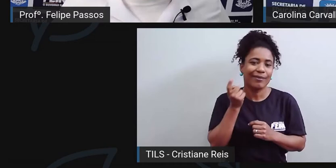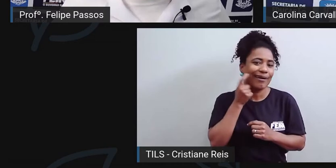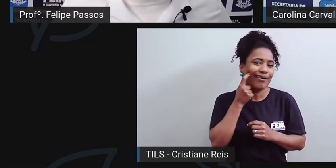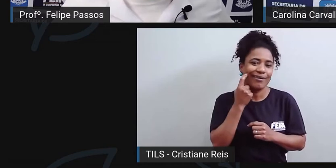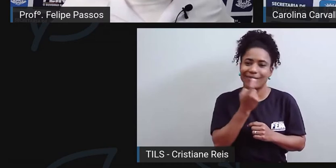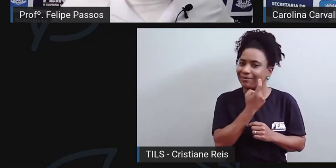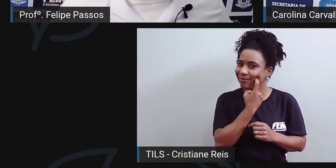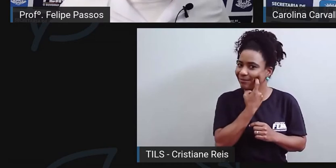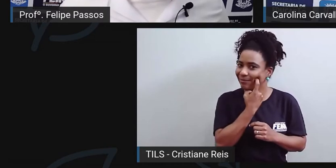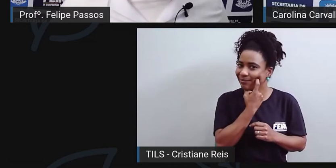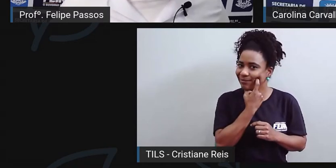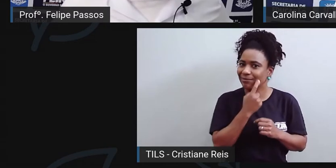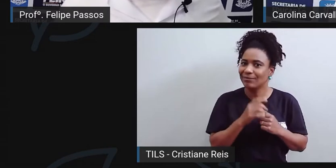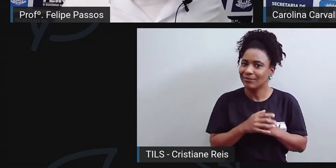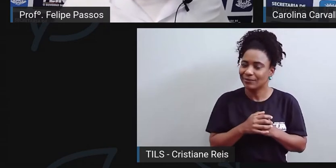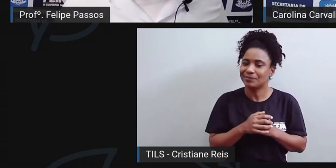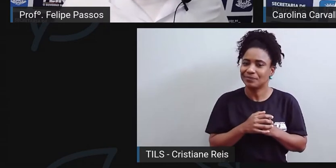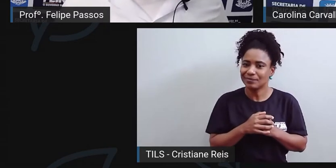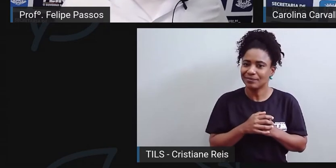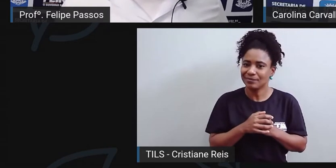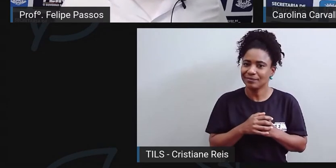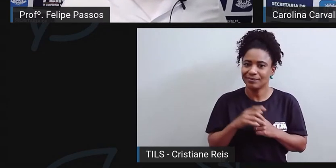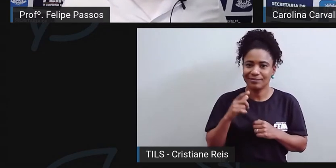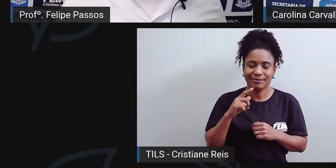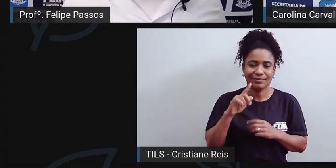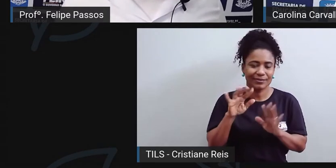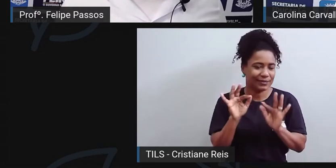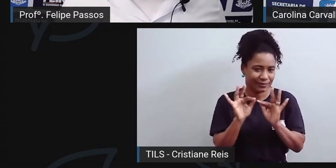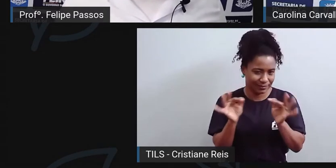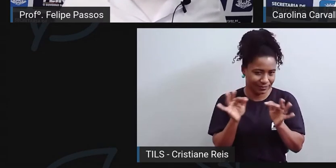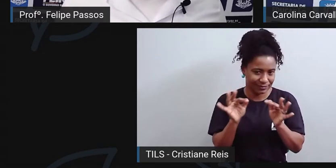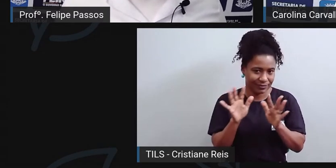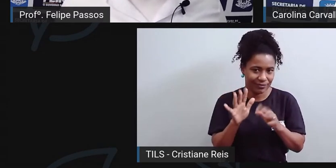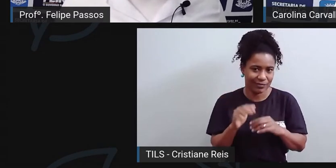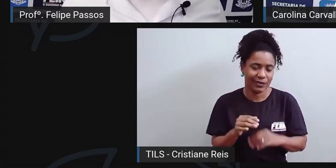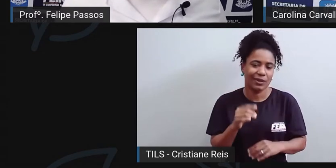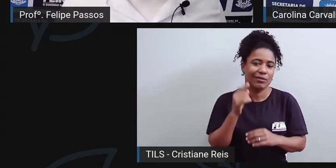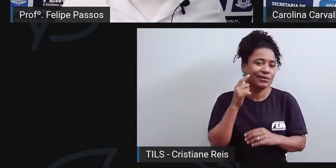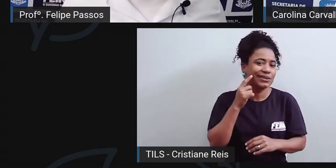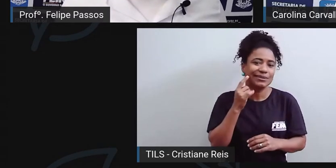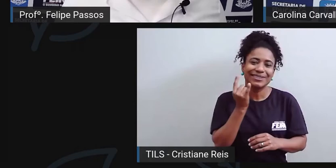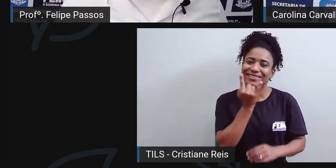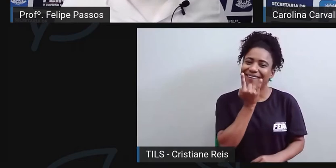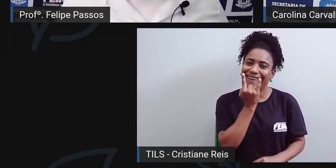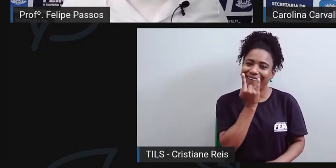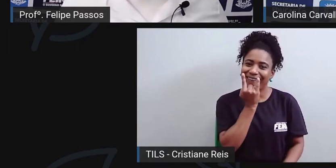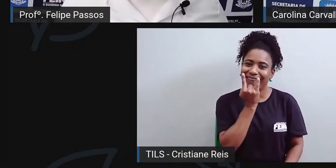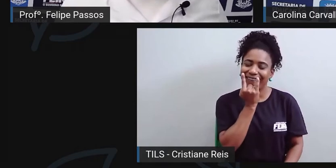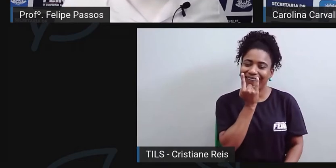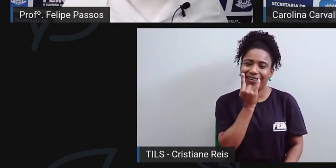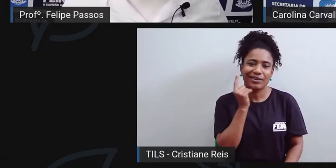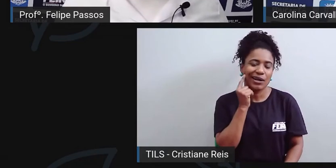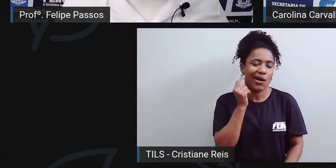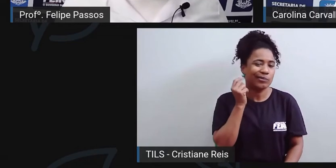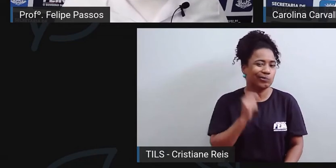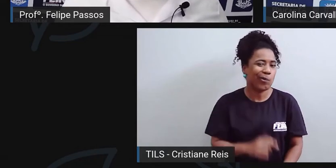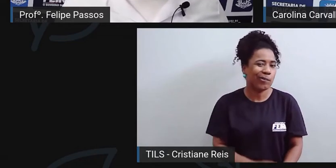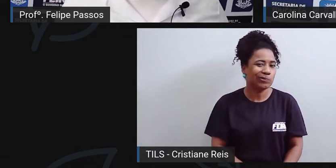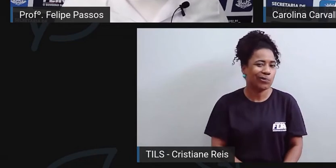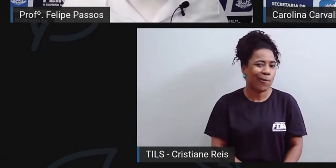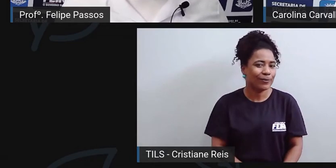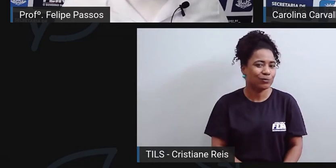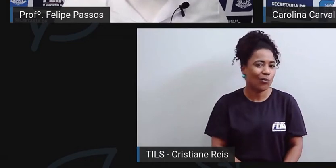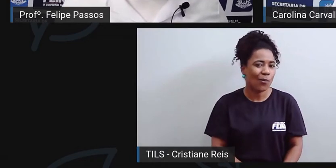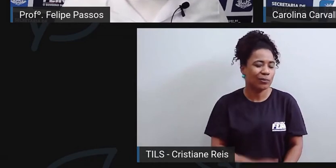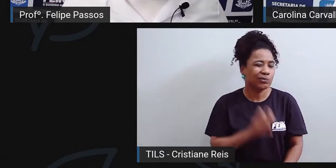cariado, você não vai conseguir, por exemplo, mais básico, se alimentar direito, você não vai conseguir mastigar os alimentos. Então, você